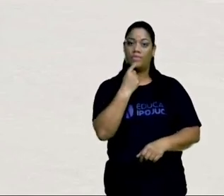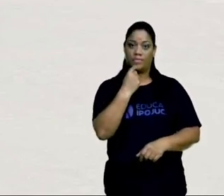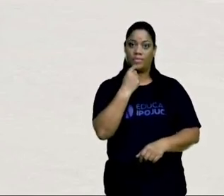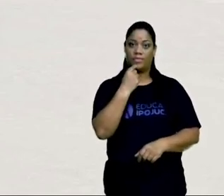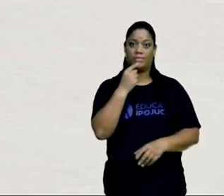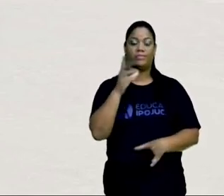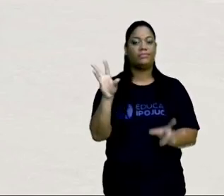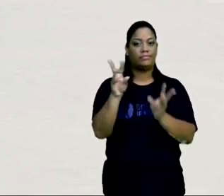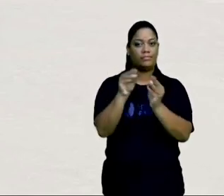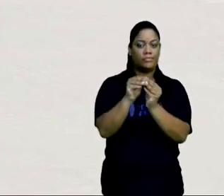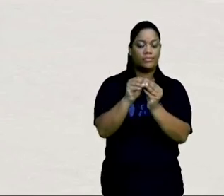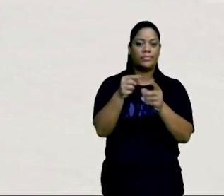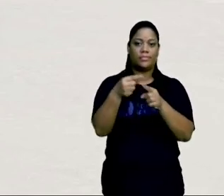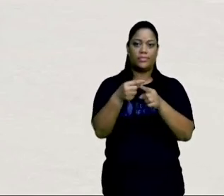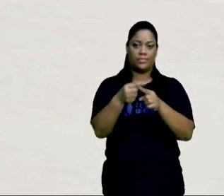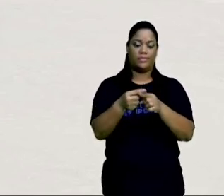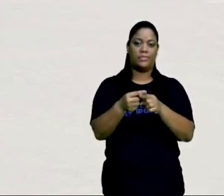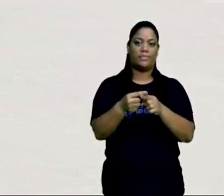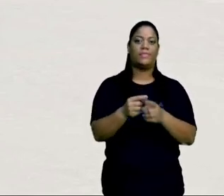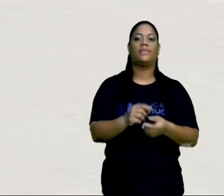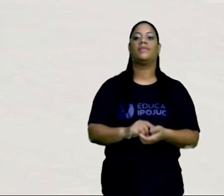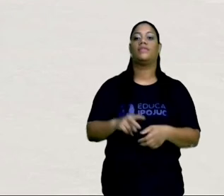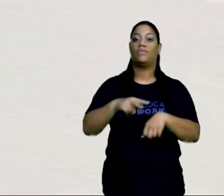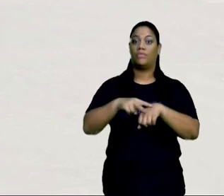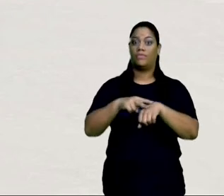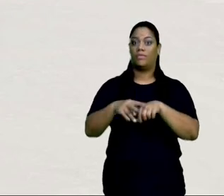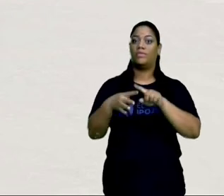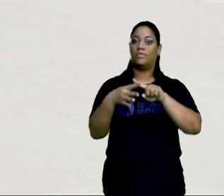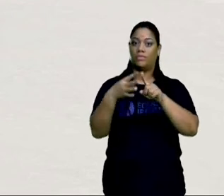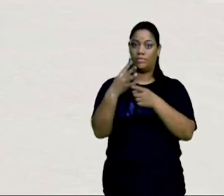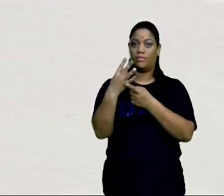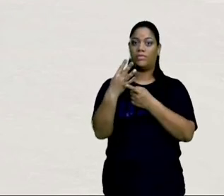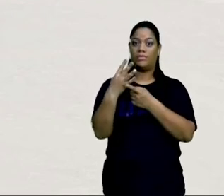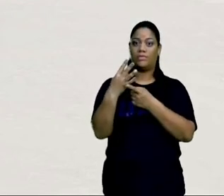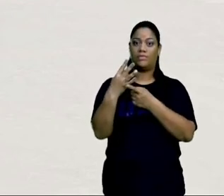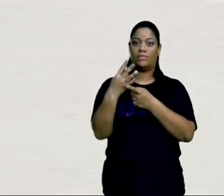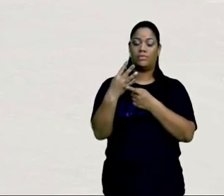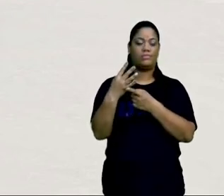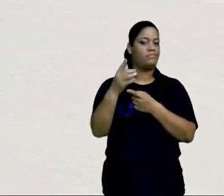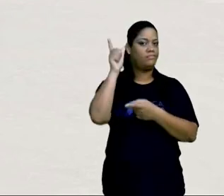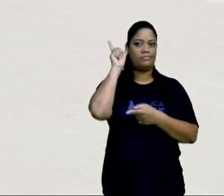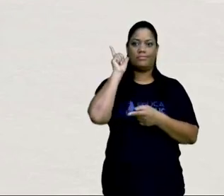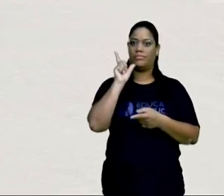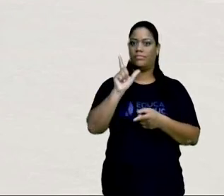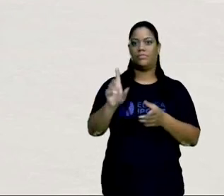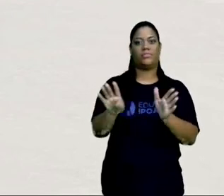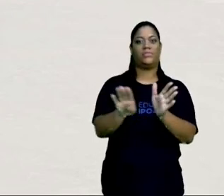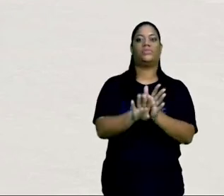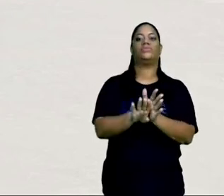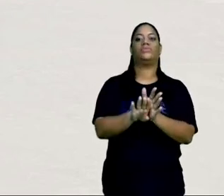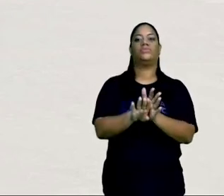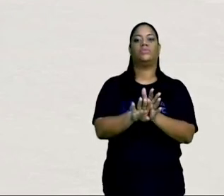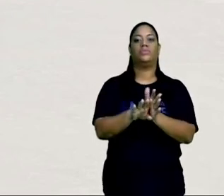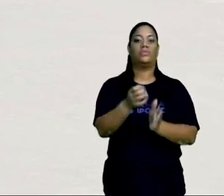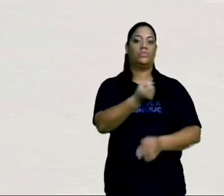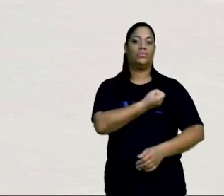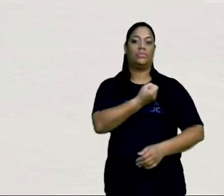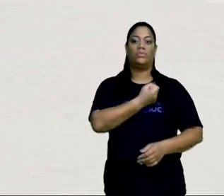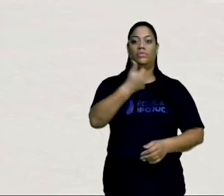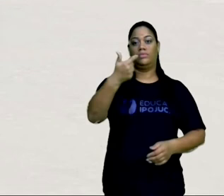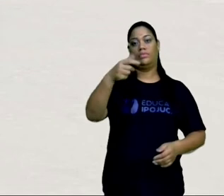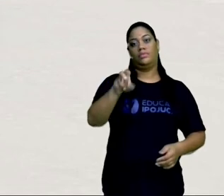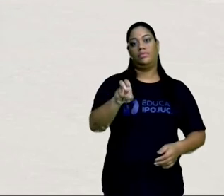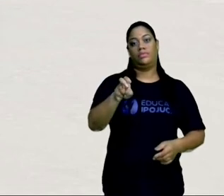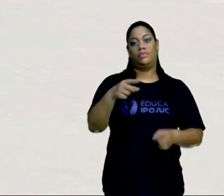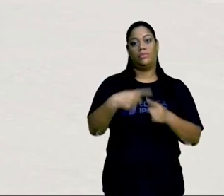Até porque o verde são quatro unidades de área. A gente não conseguiria chegar no número 25, porque o